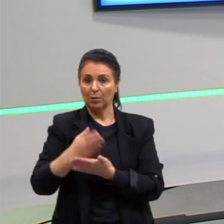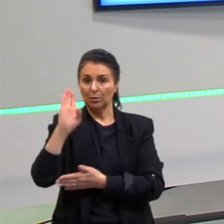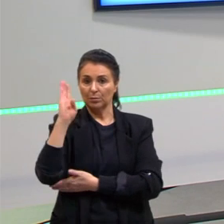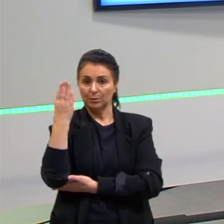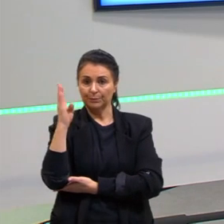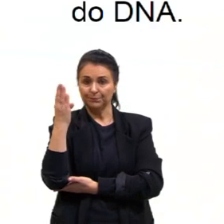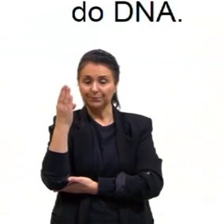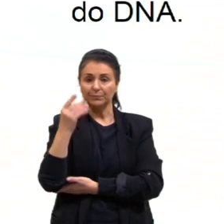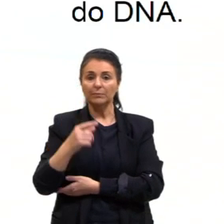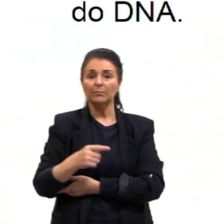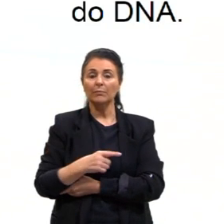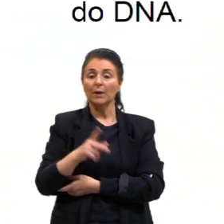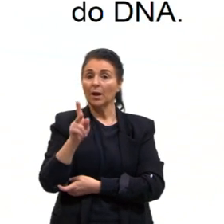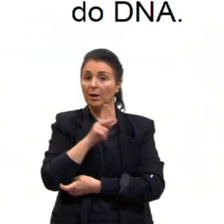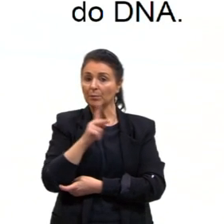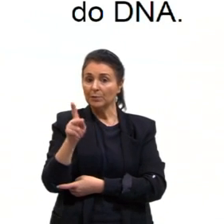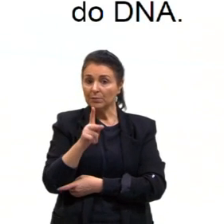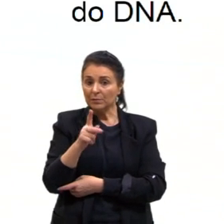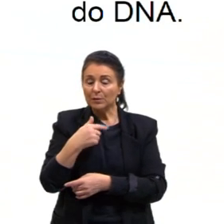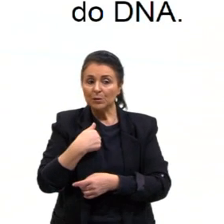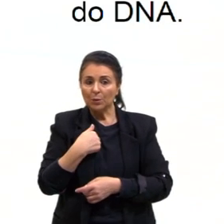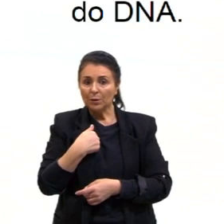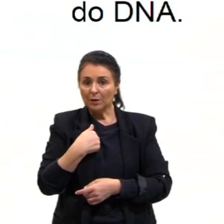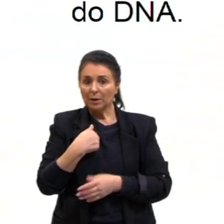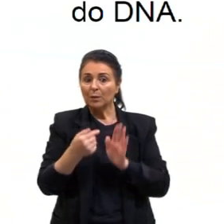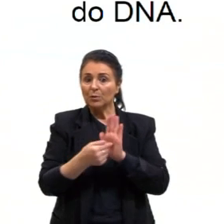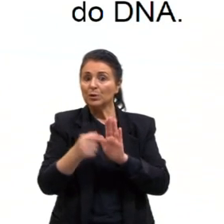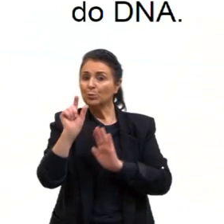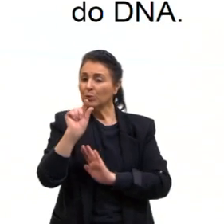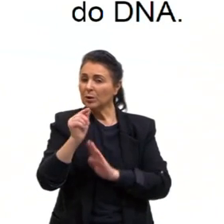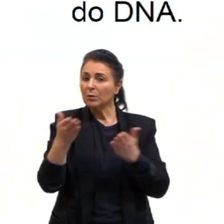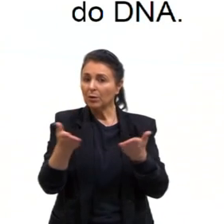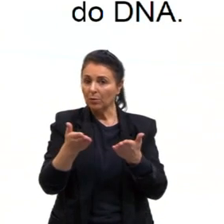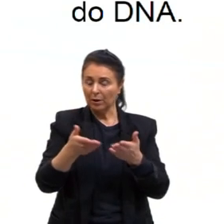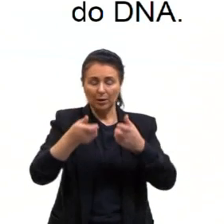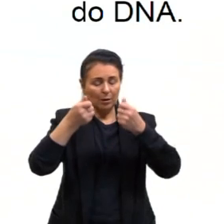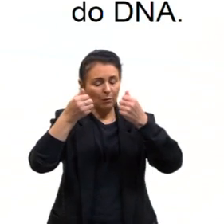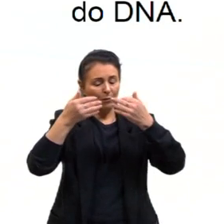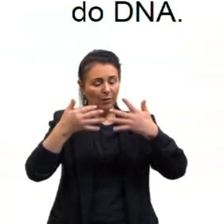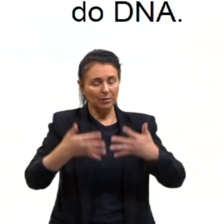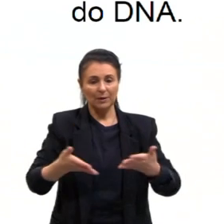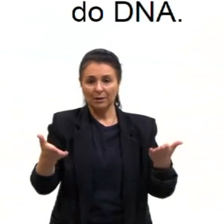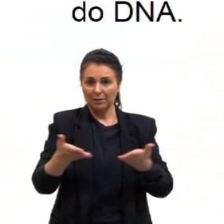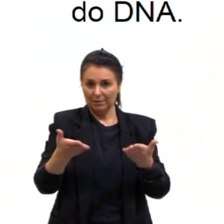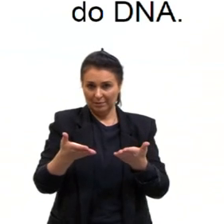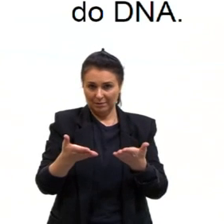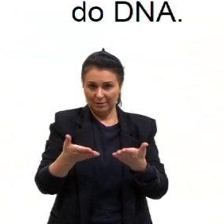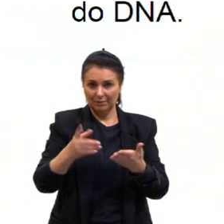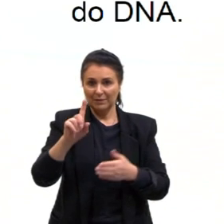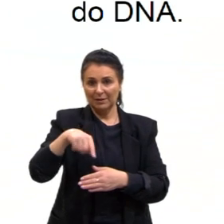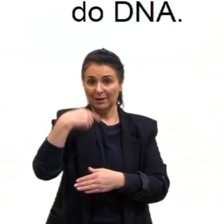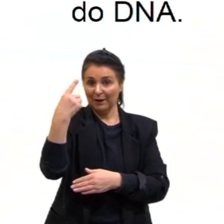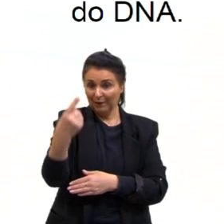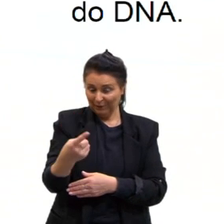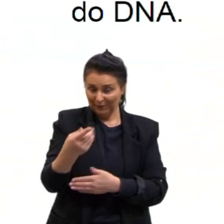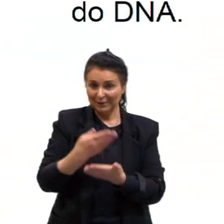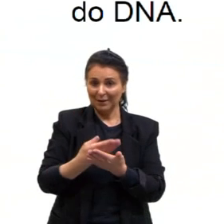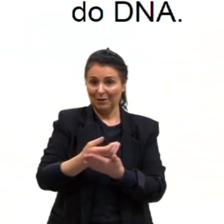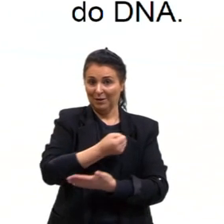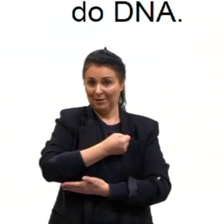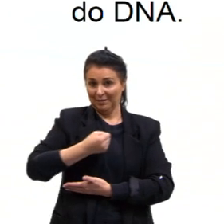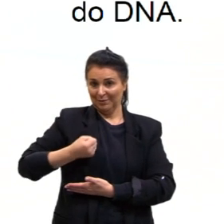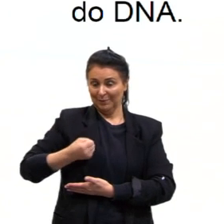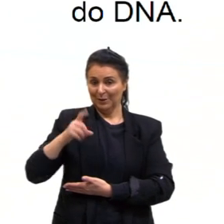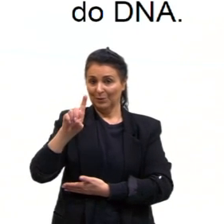coloquei aqui só para deixar vocês com um pouquinho de água na boca. Eu não vou falar no código genético hoje, eu vou falar na aula número 15.